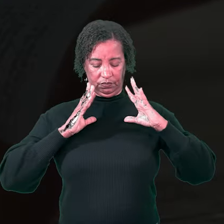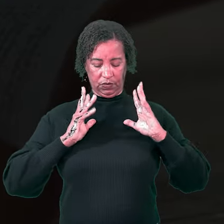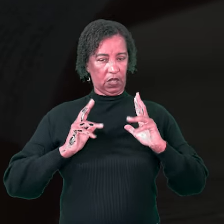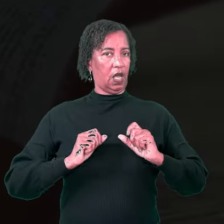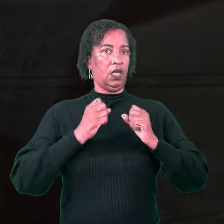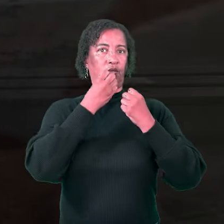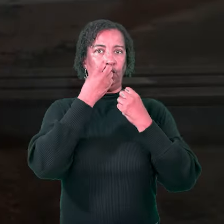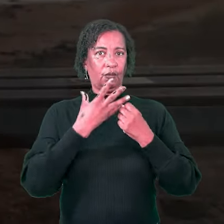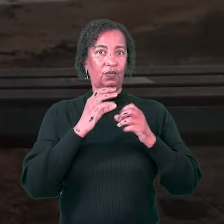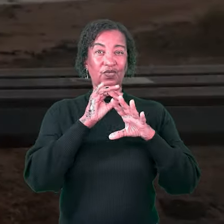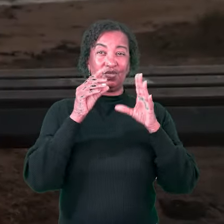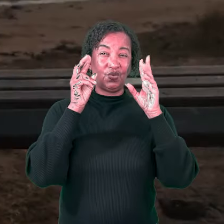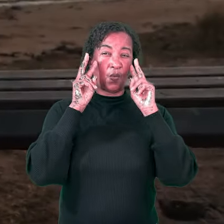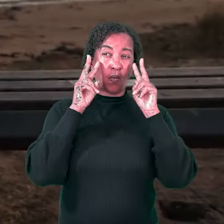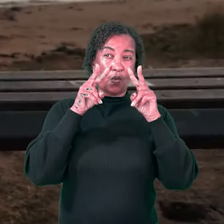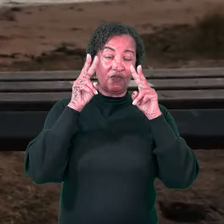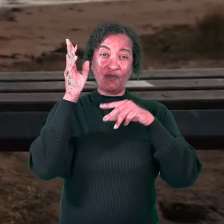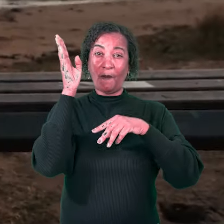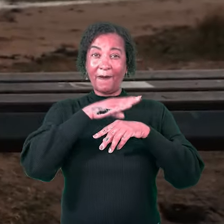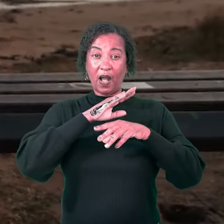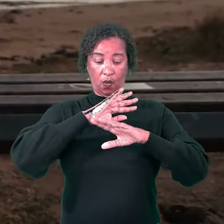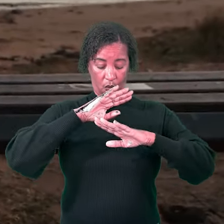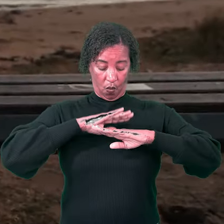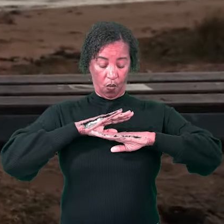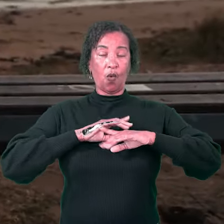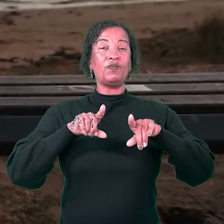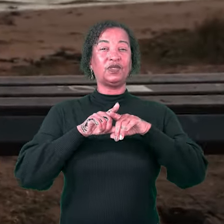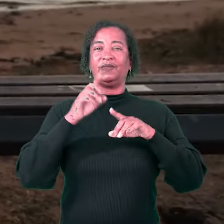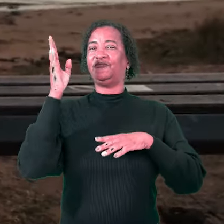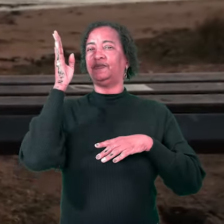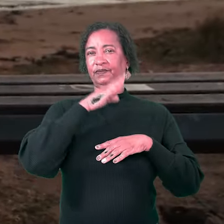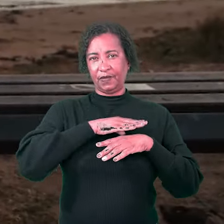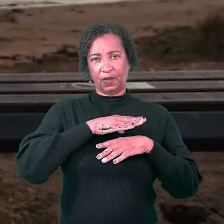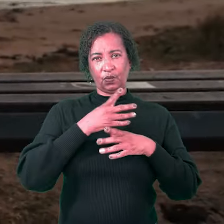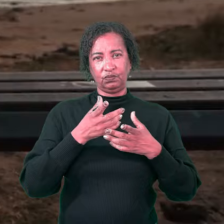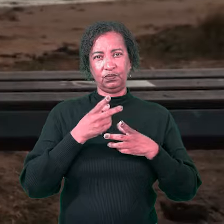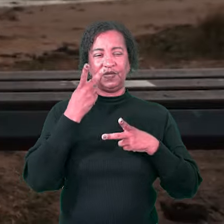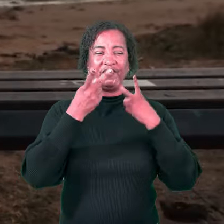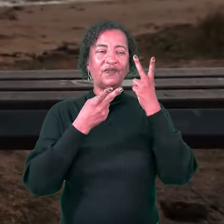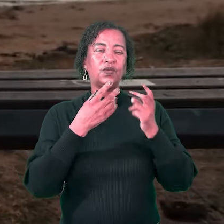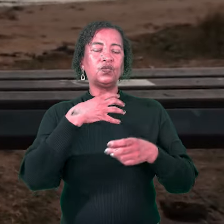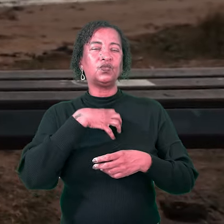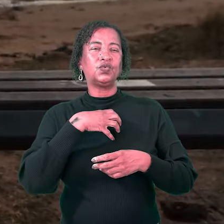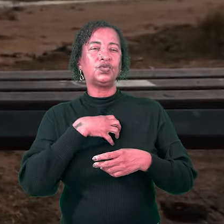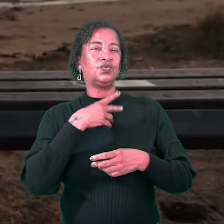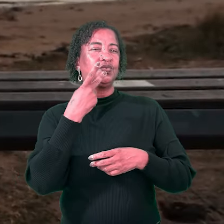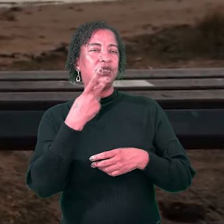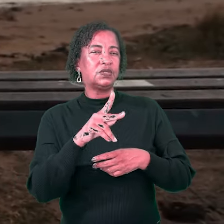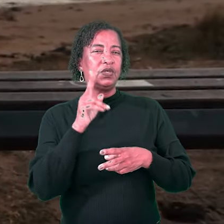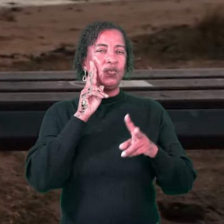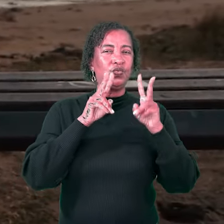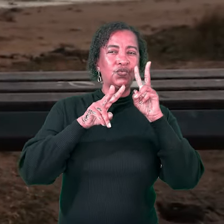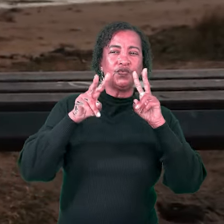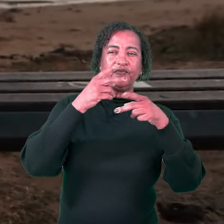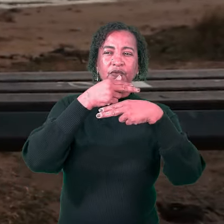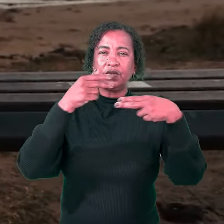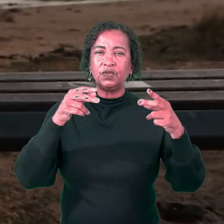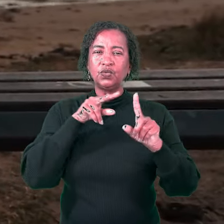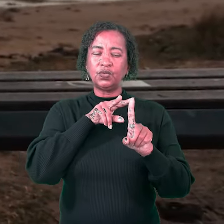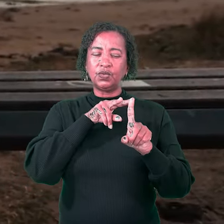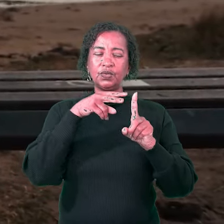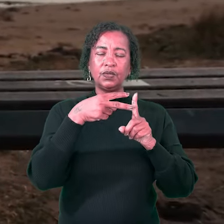trevas. Por olhos, Jesus quer dizer a sua maneira de enxergar as coisas, a sua perspectiva.